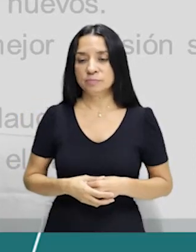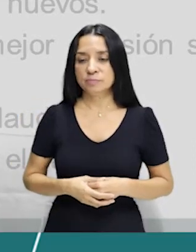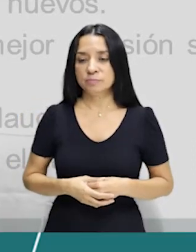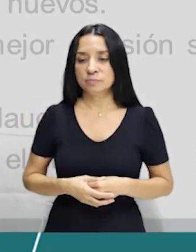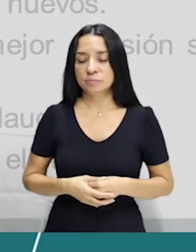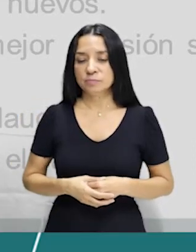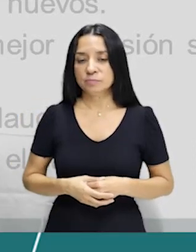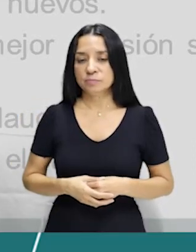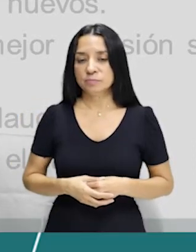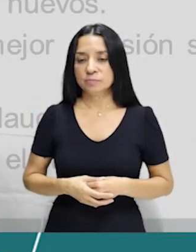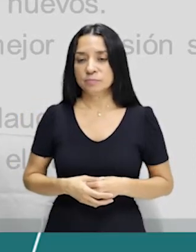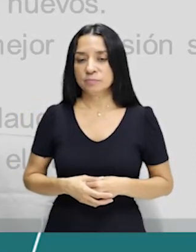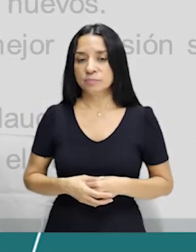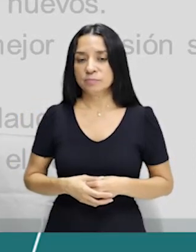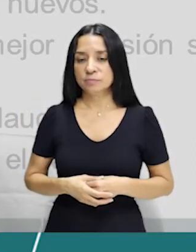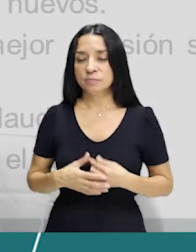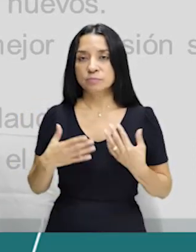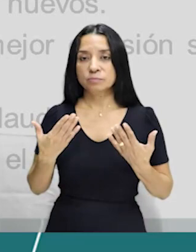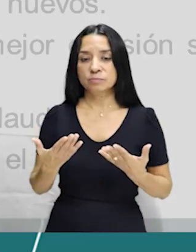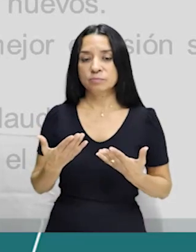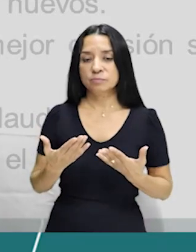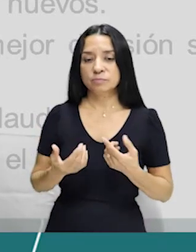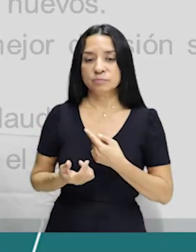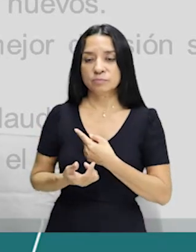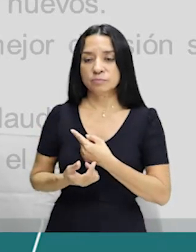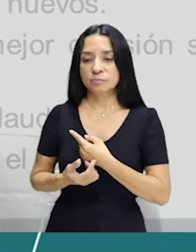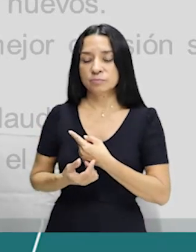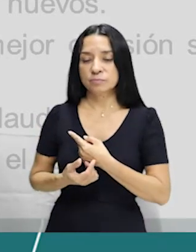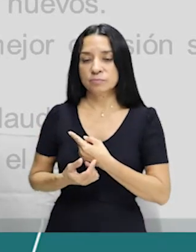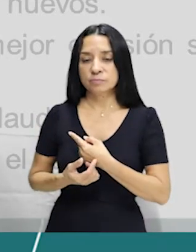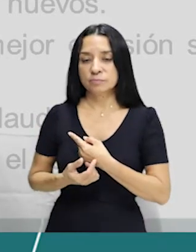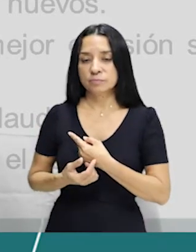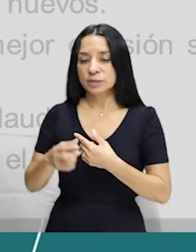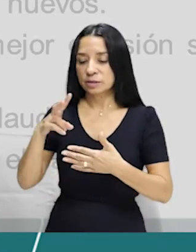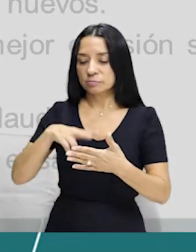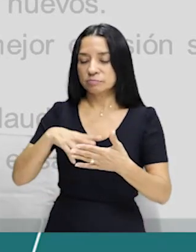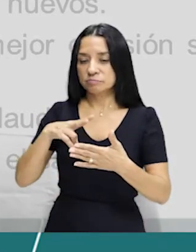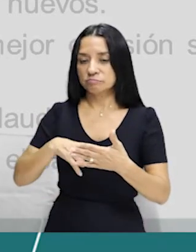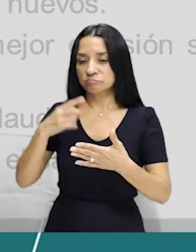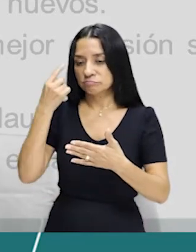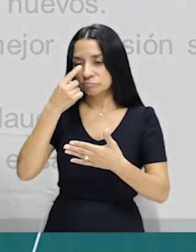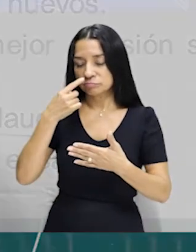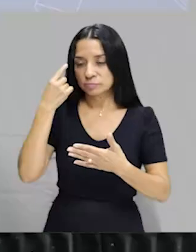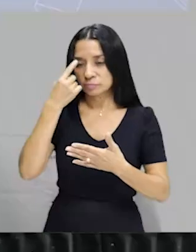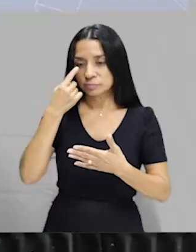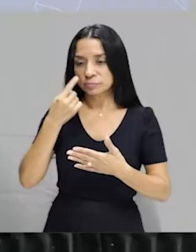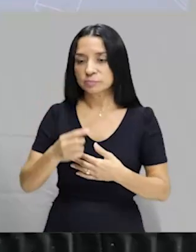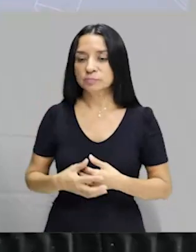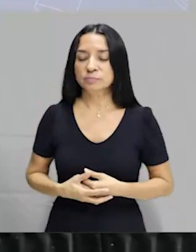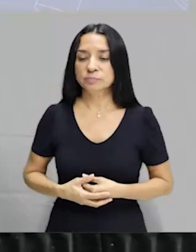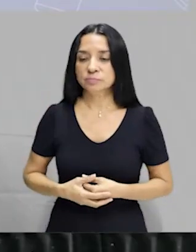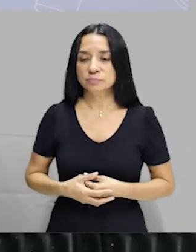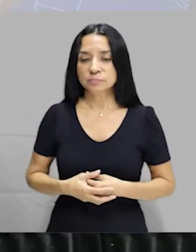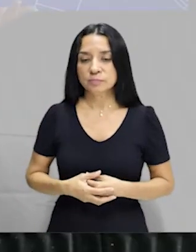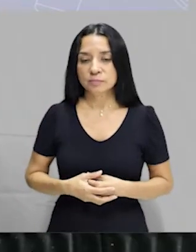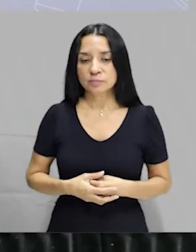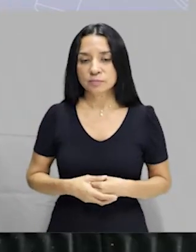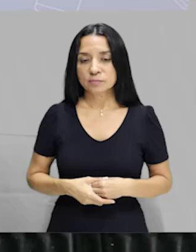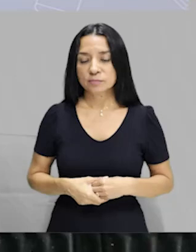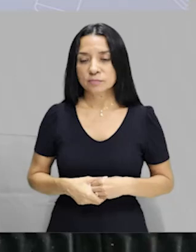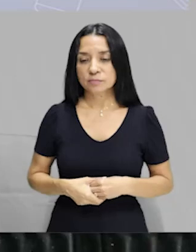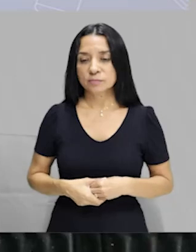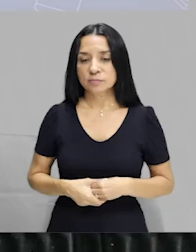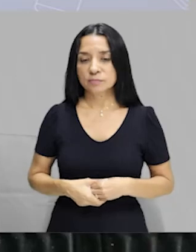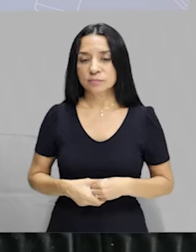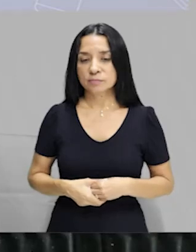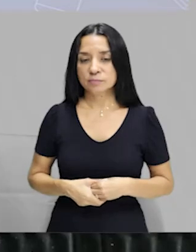Ruguetes nuevos. Então, los niños usan com ruguetes nuevos.